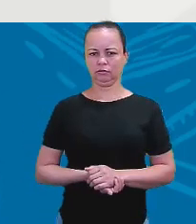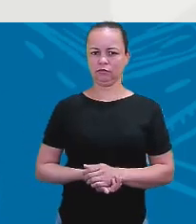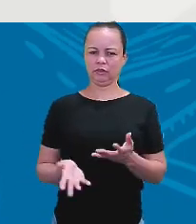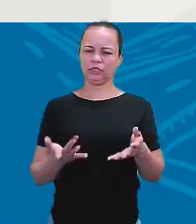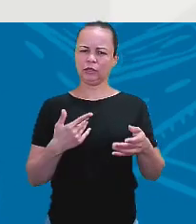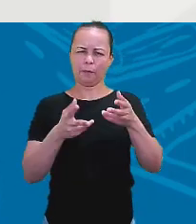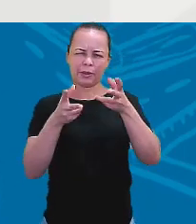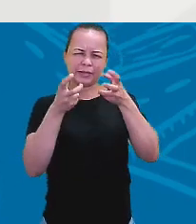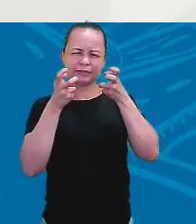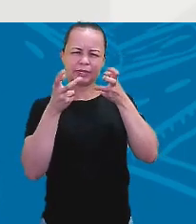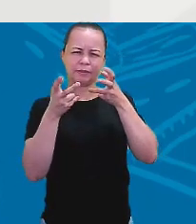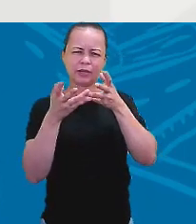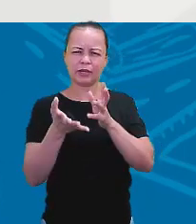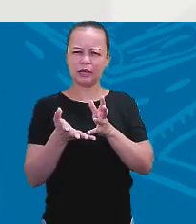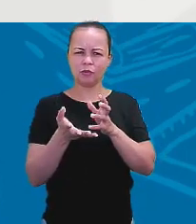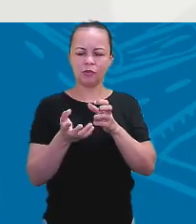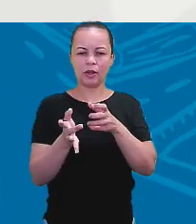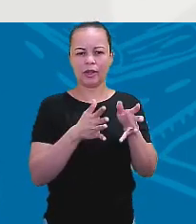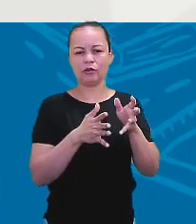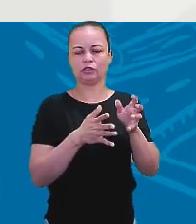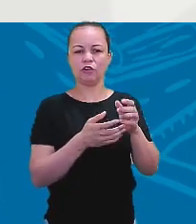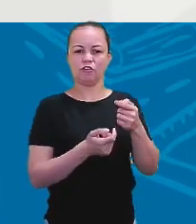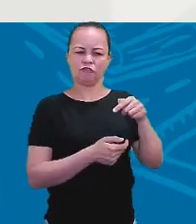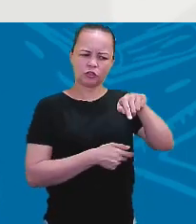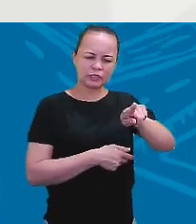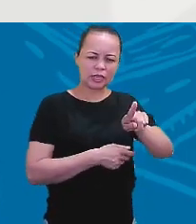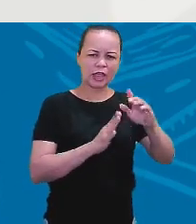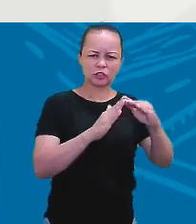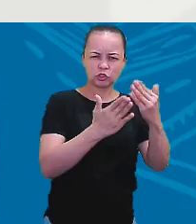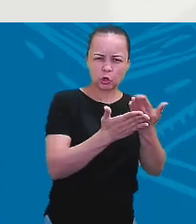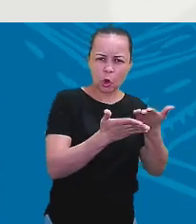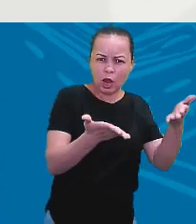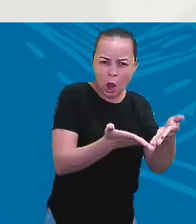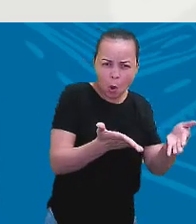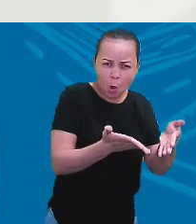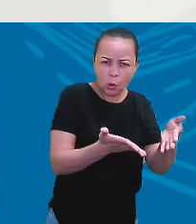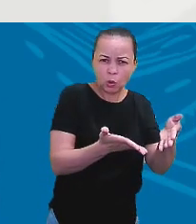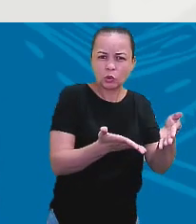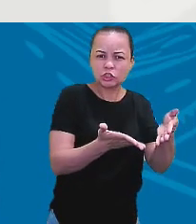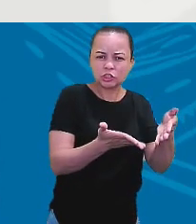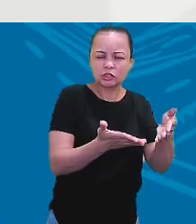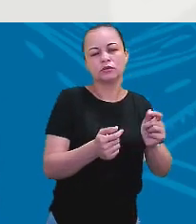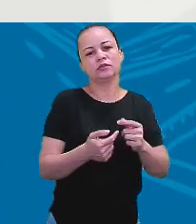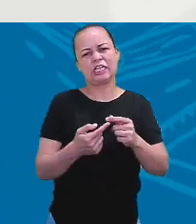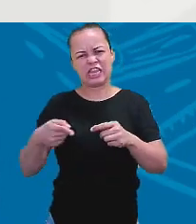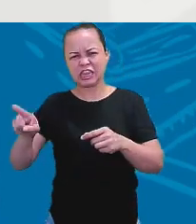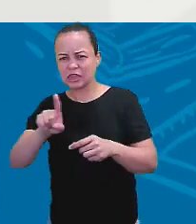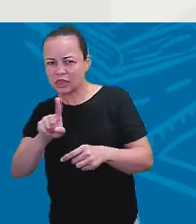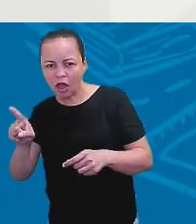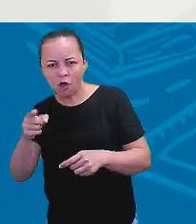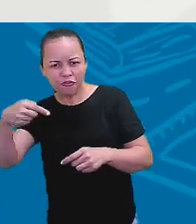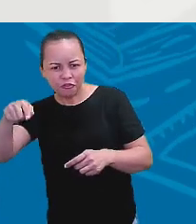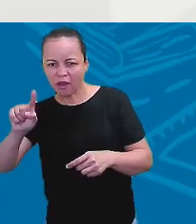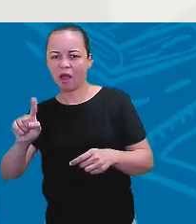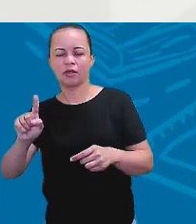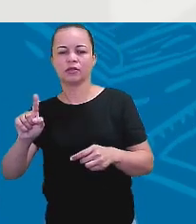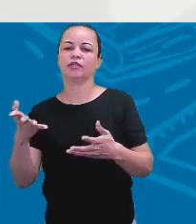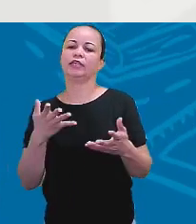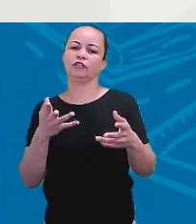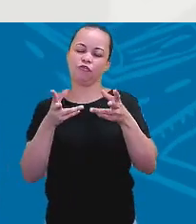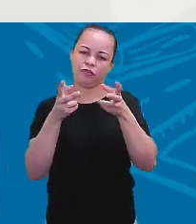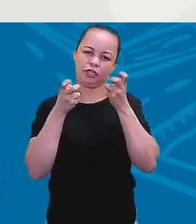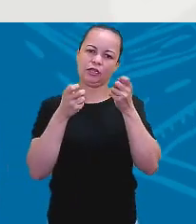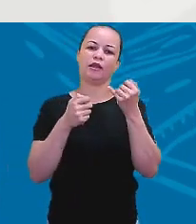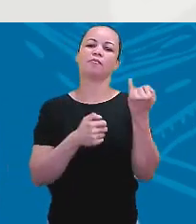escola hoje, não vai? Ou quando eu disse, você não vai à escola hoje, vai? Então, ó, fique